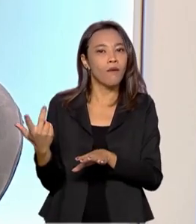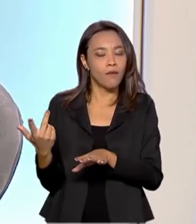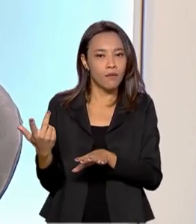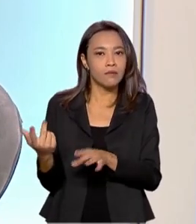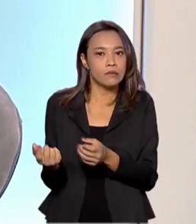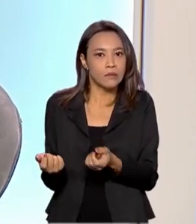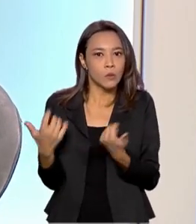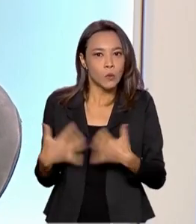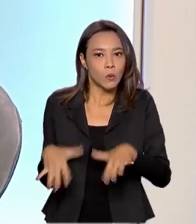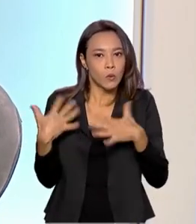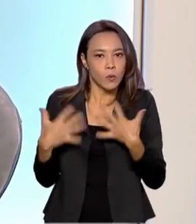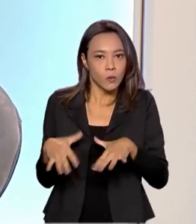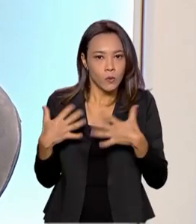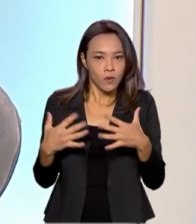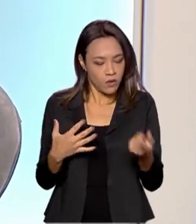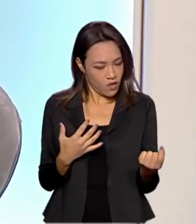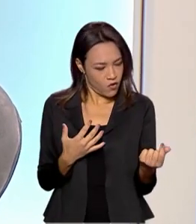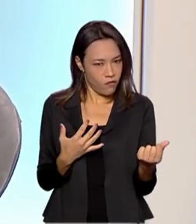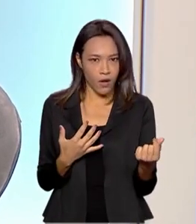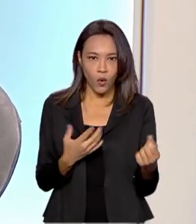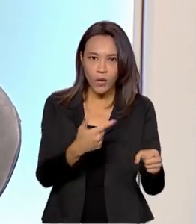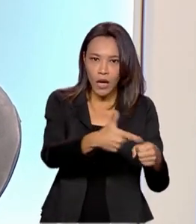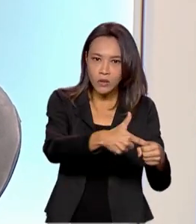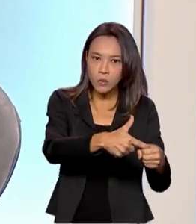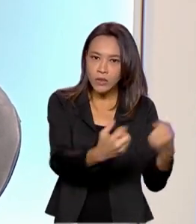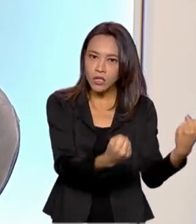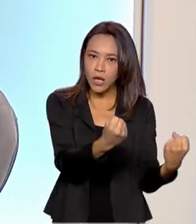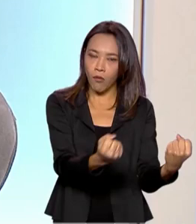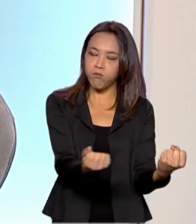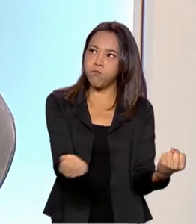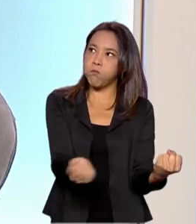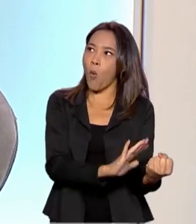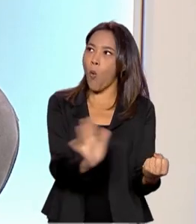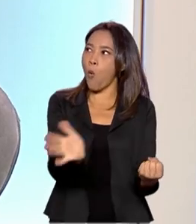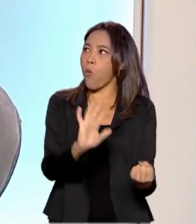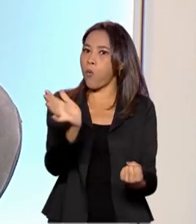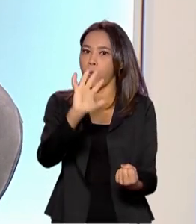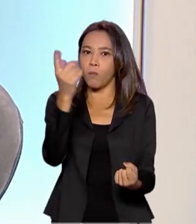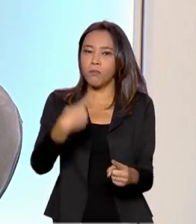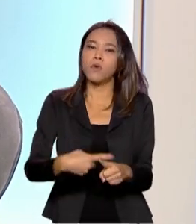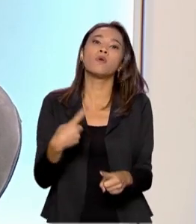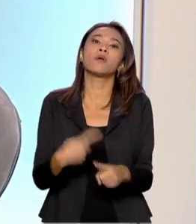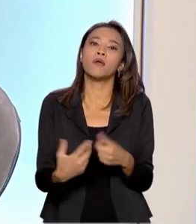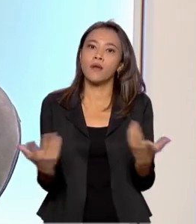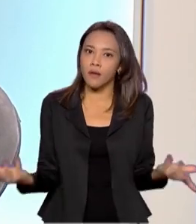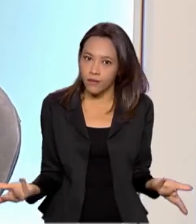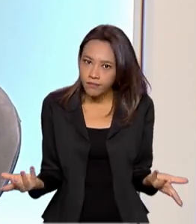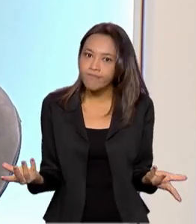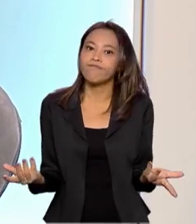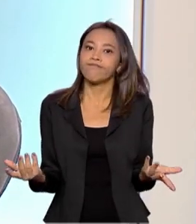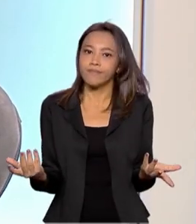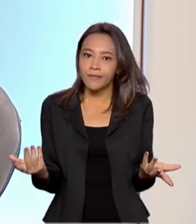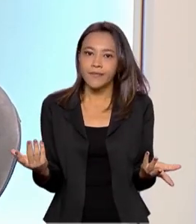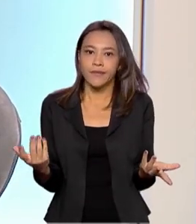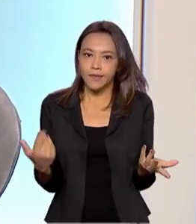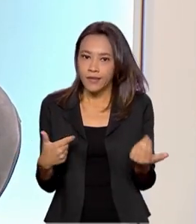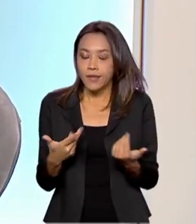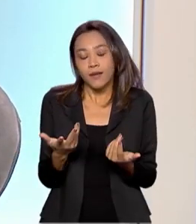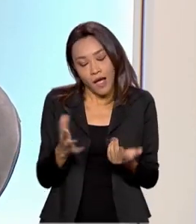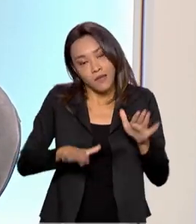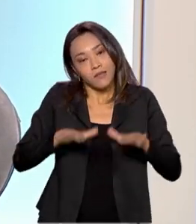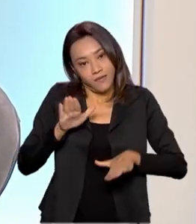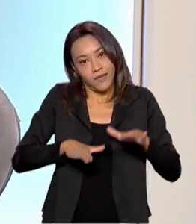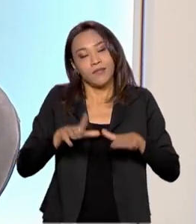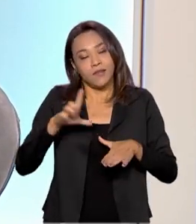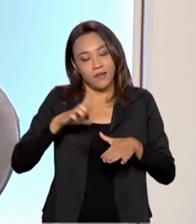acaba tendo um preço de combustíveis, que é um preço justo, mas que realmente, às vezes,